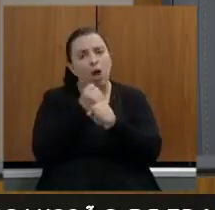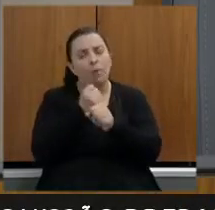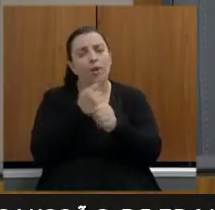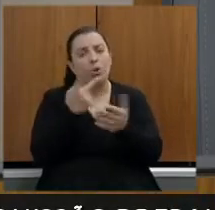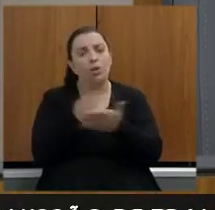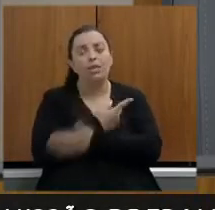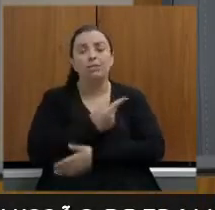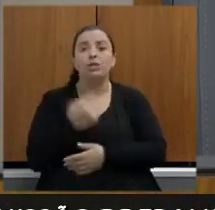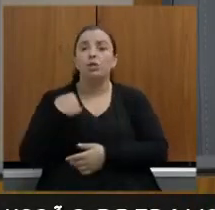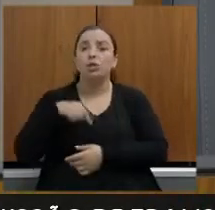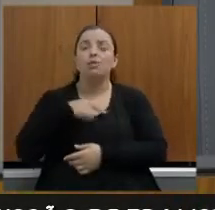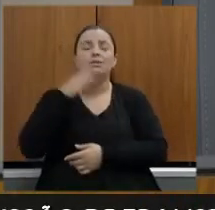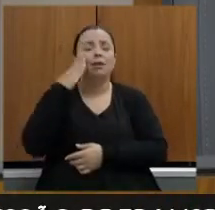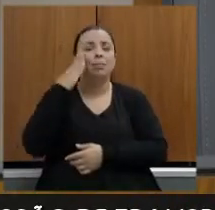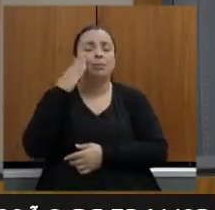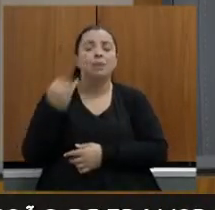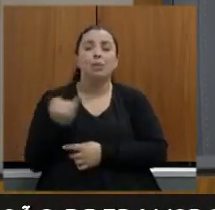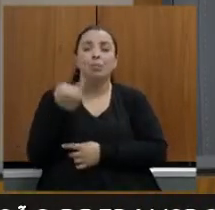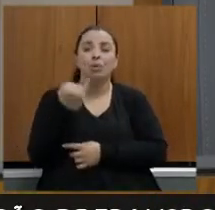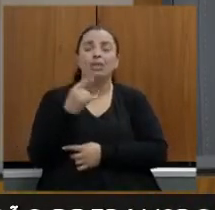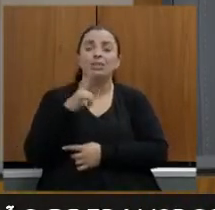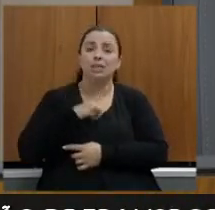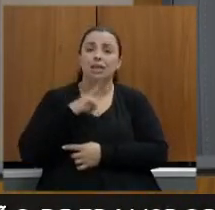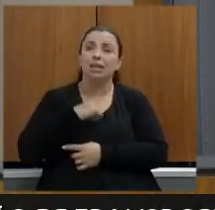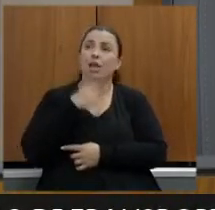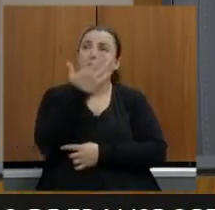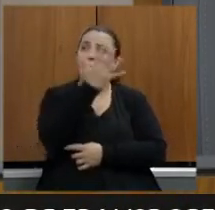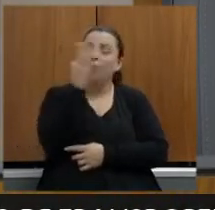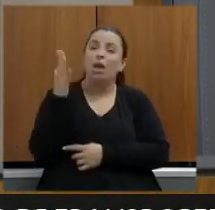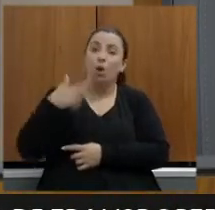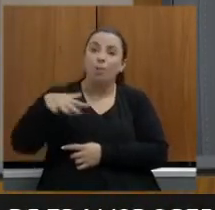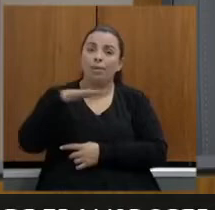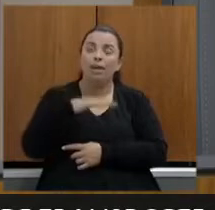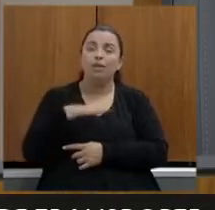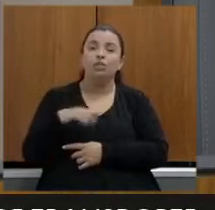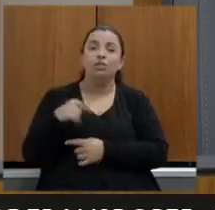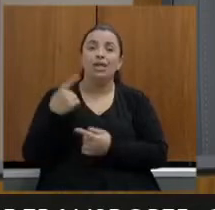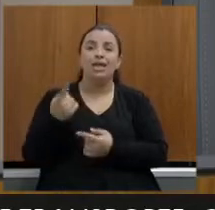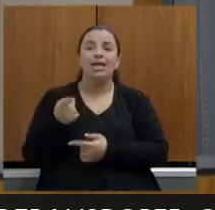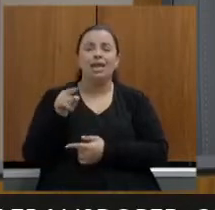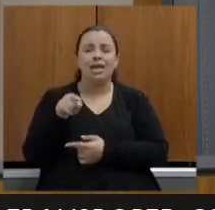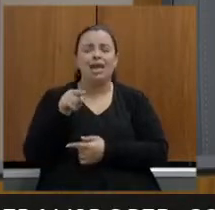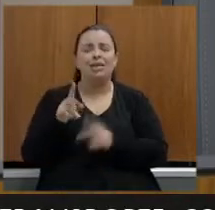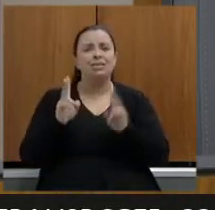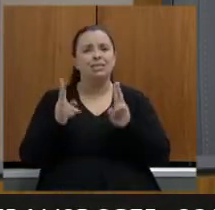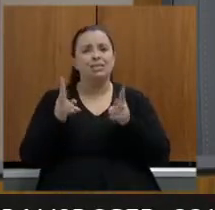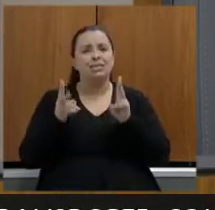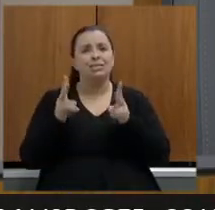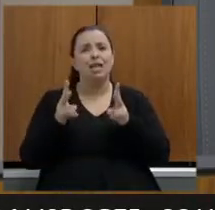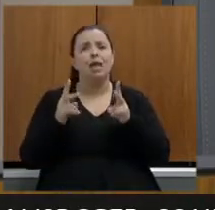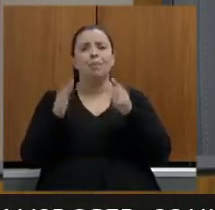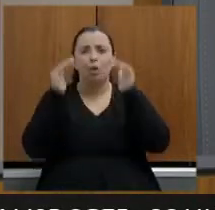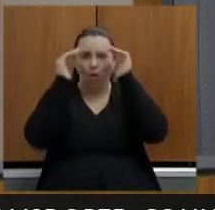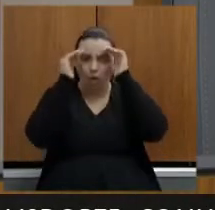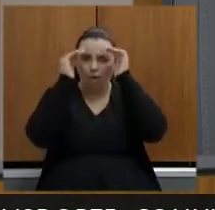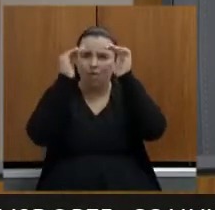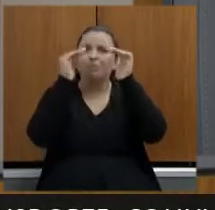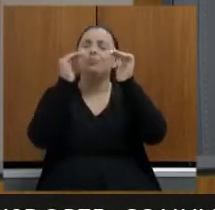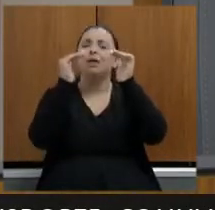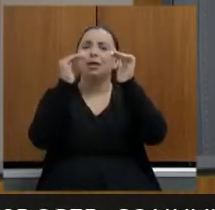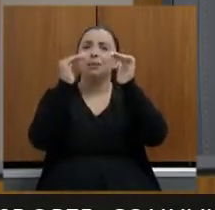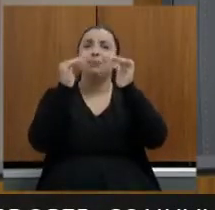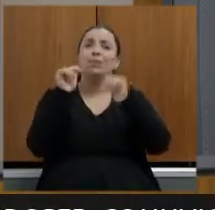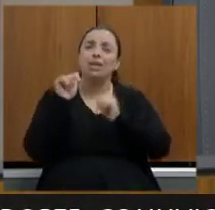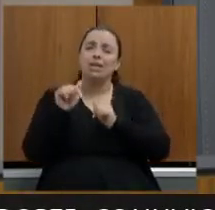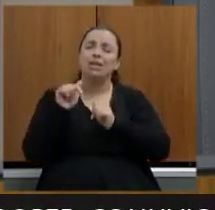que tem o meio ambiente mas o fato deles não deixarem ficar de lado essas questões são muito pontuais e